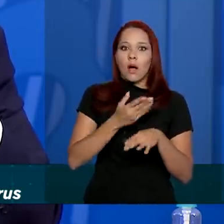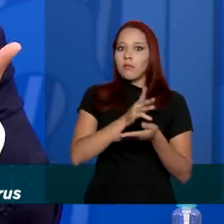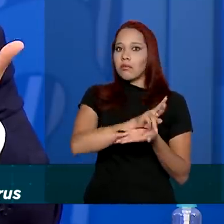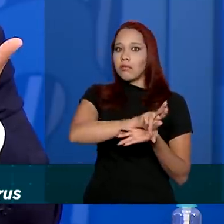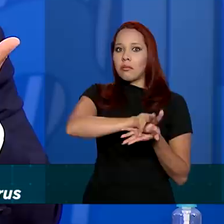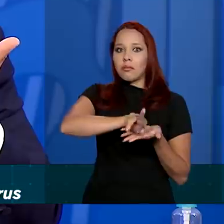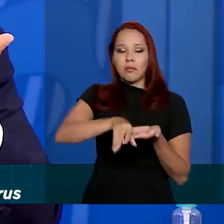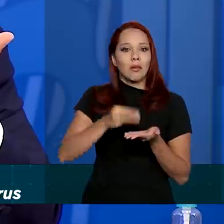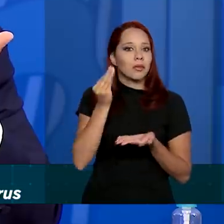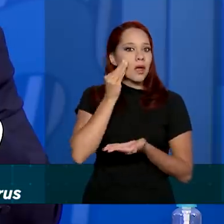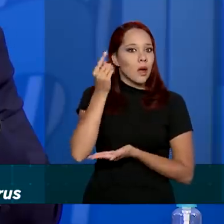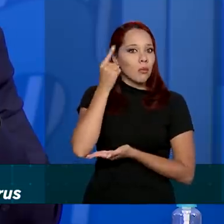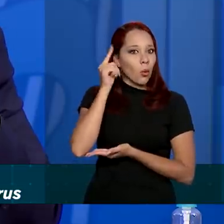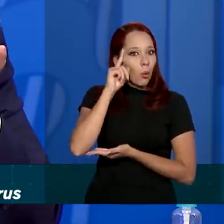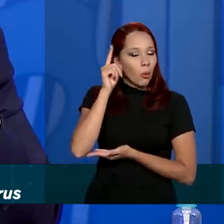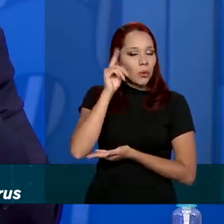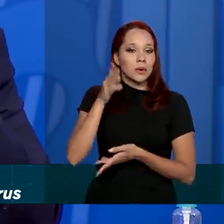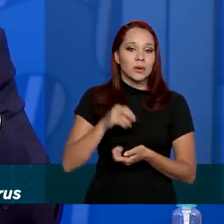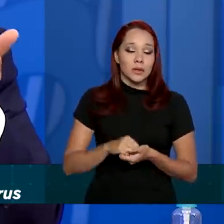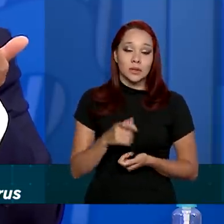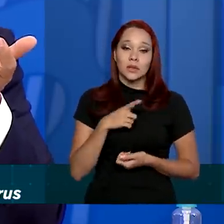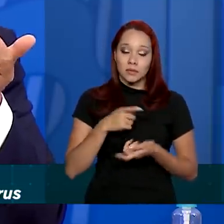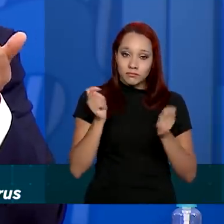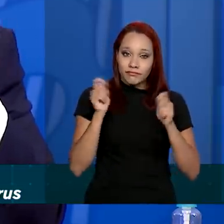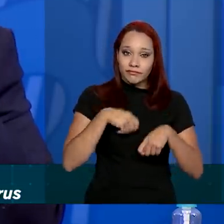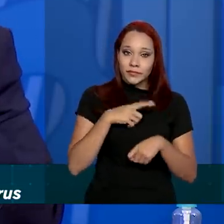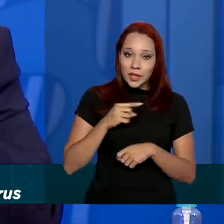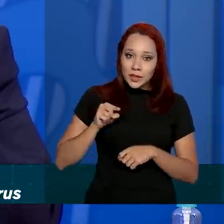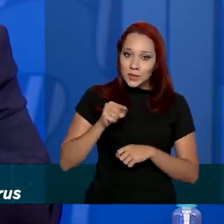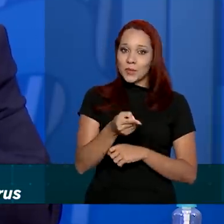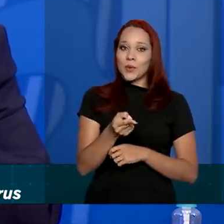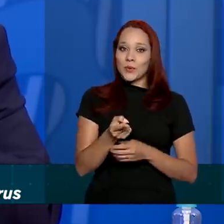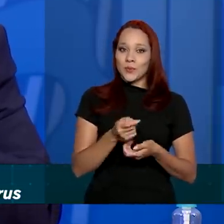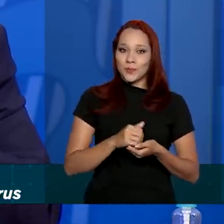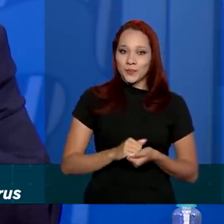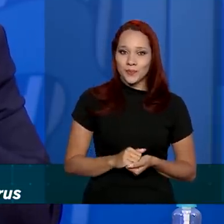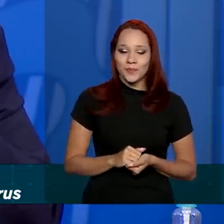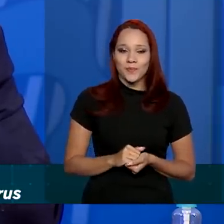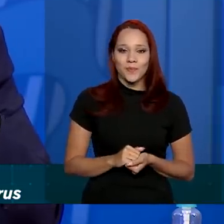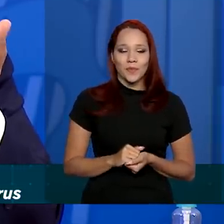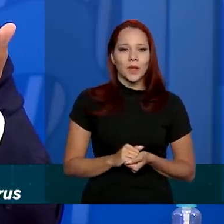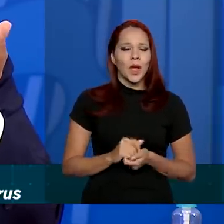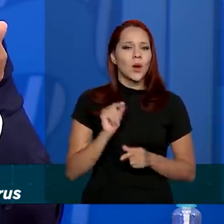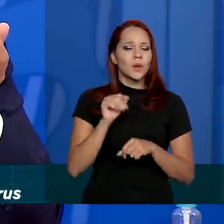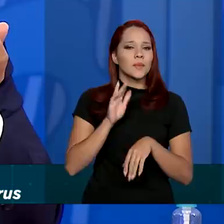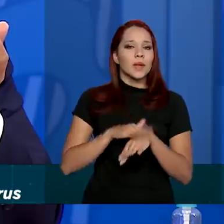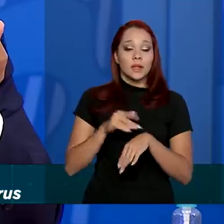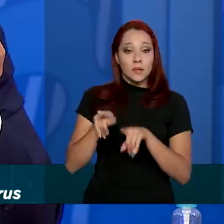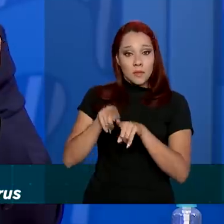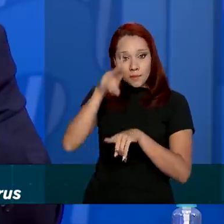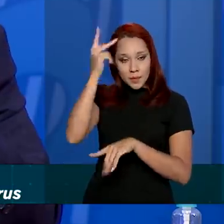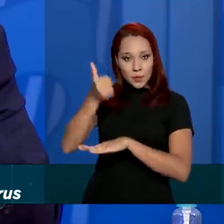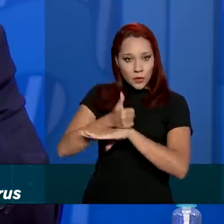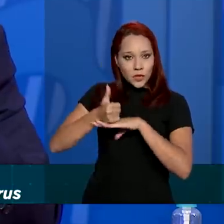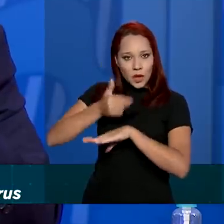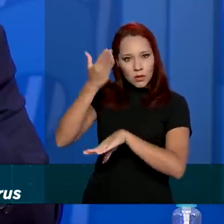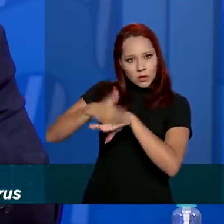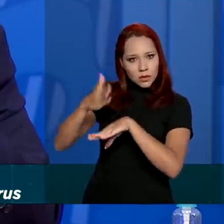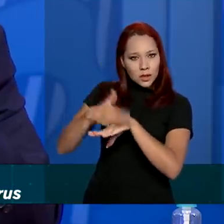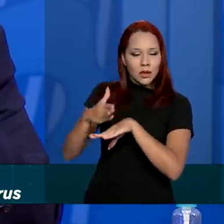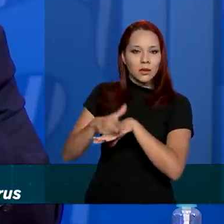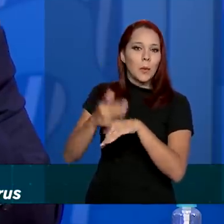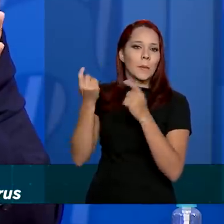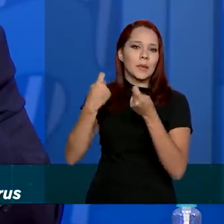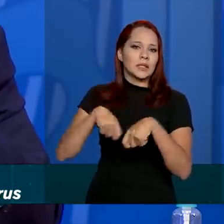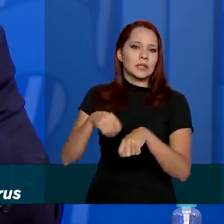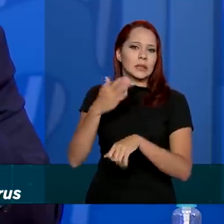existe essa capacidade de se ter dessas mil máquinas, que mais? Ah, e o treinamento da pessoa, não tem